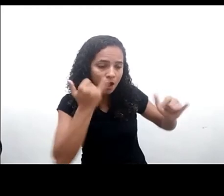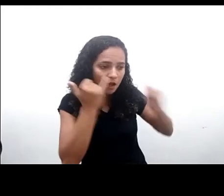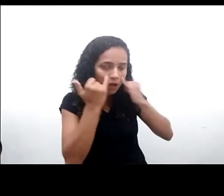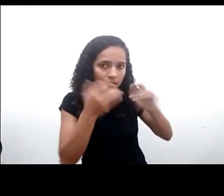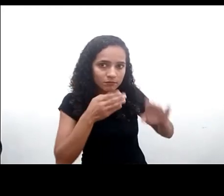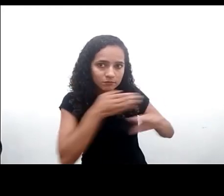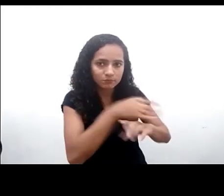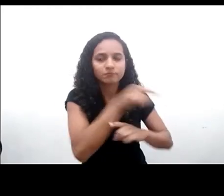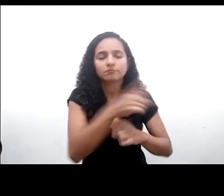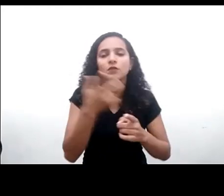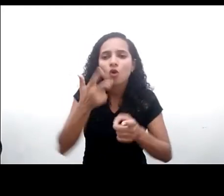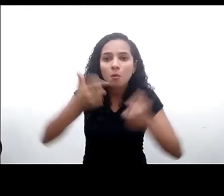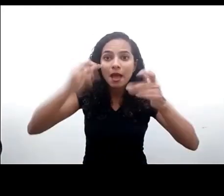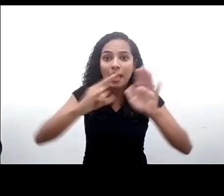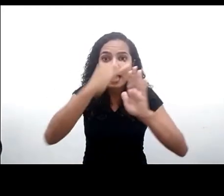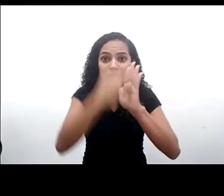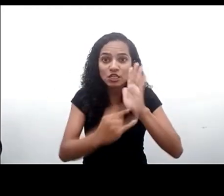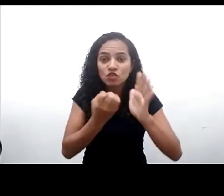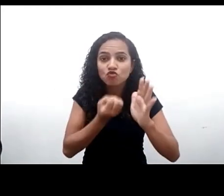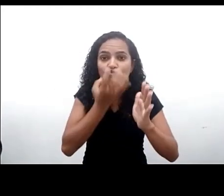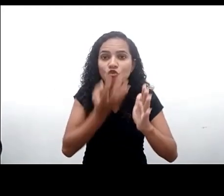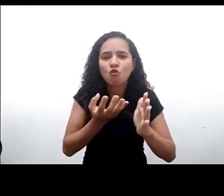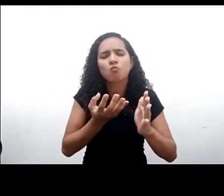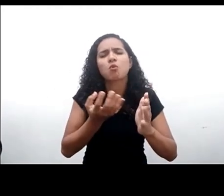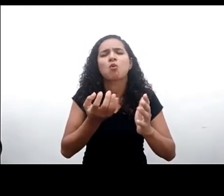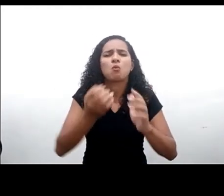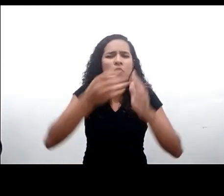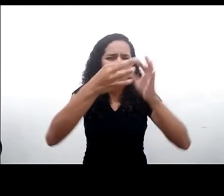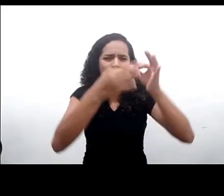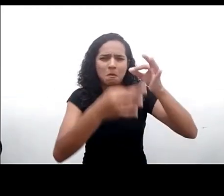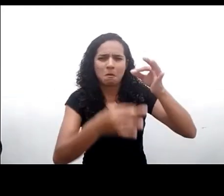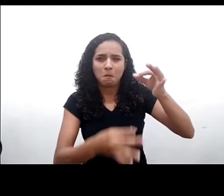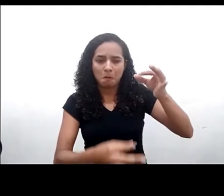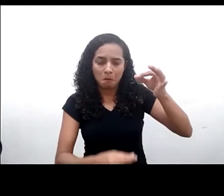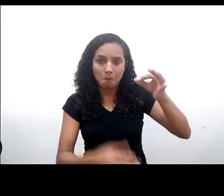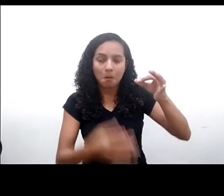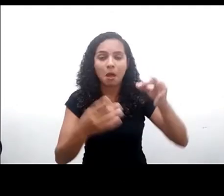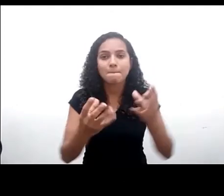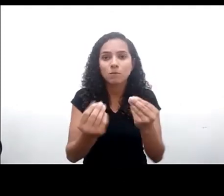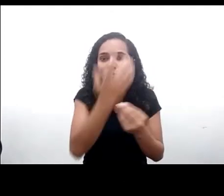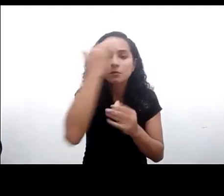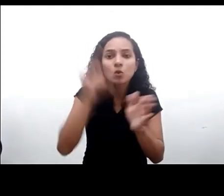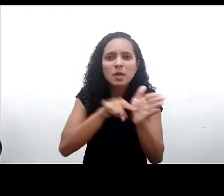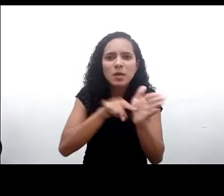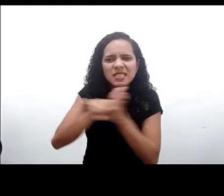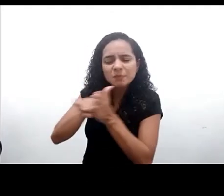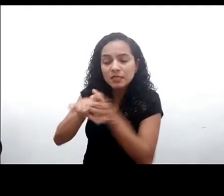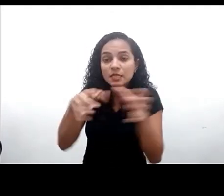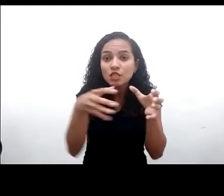processo de elaboração desse novo comentário geral foi longo e contou com a participação de muitos especialistas e organizações.